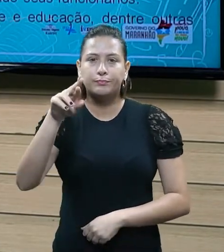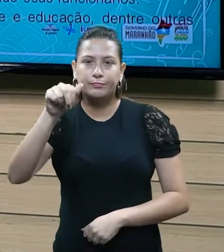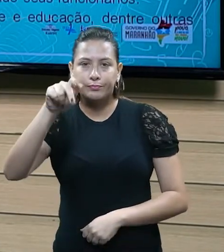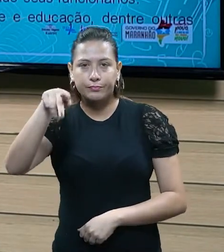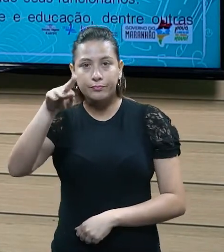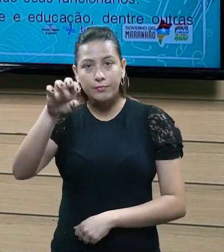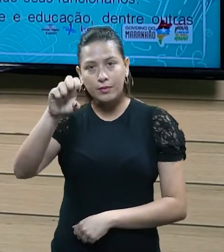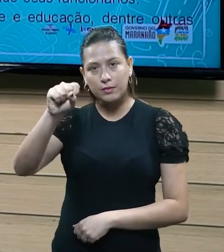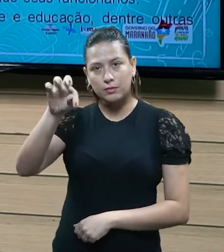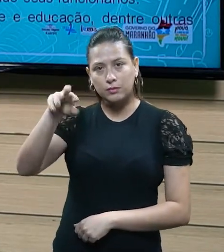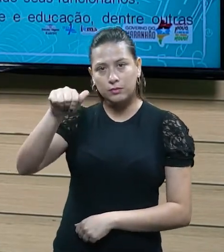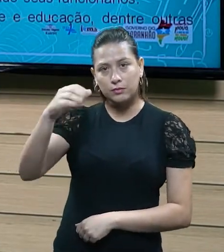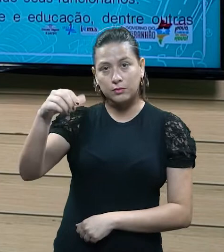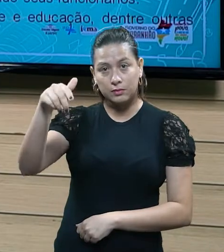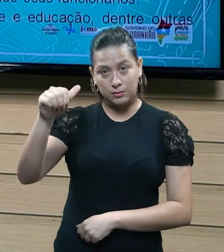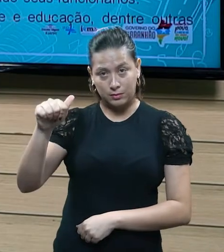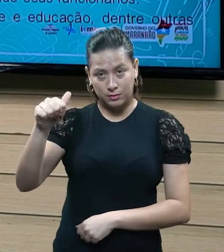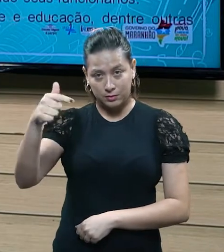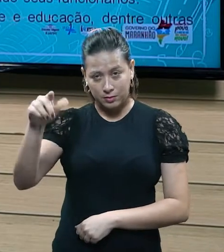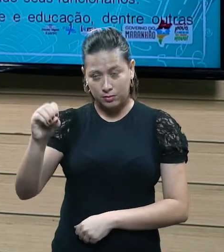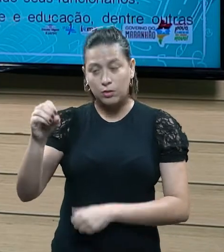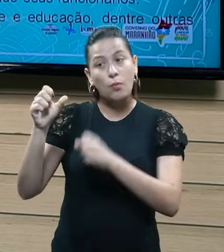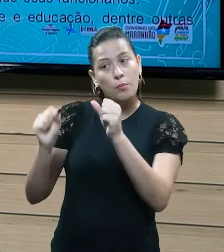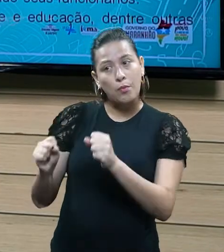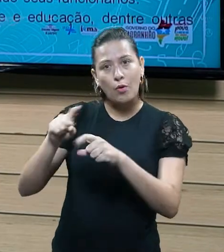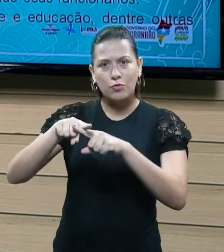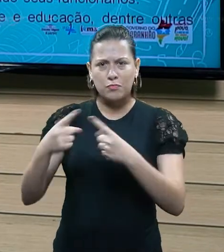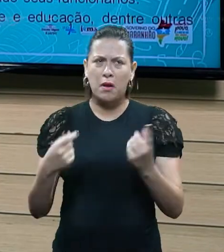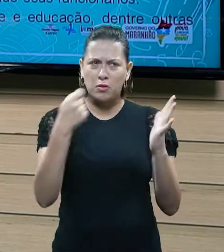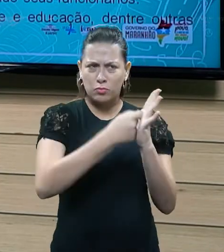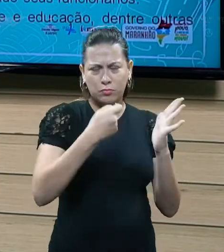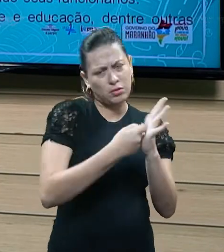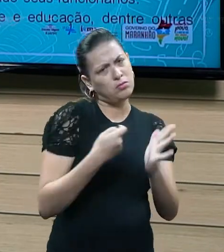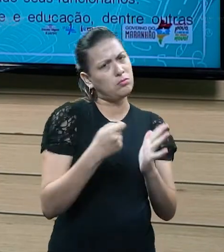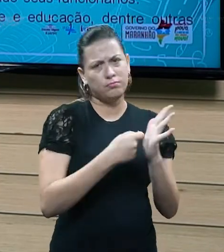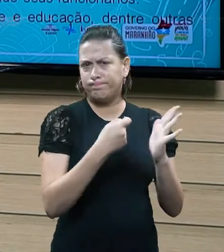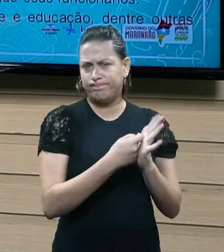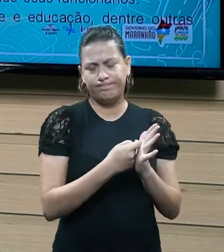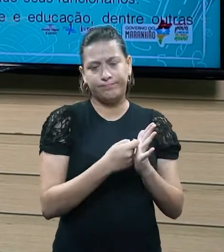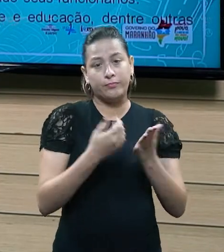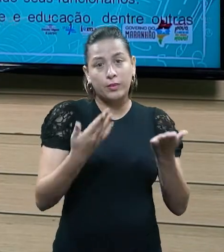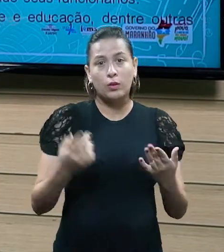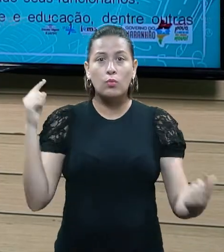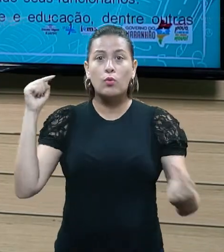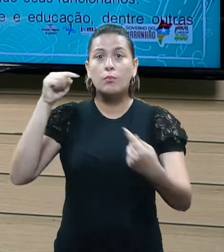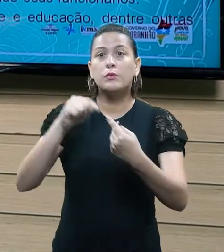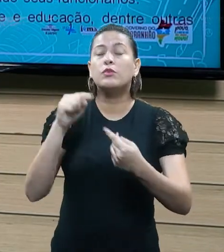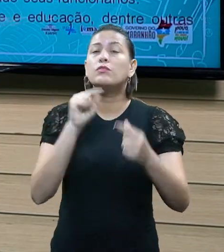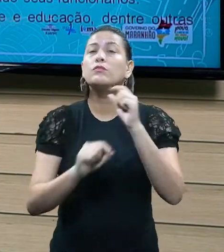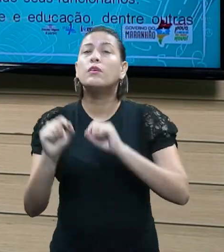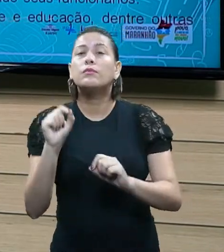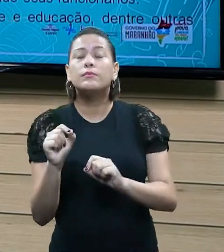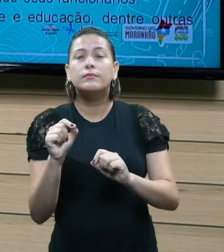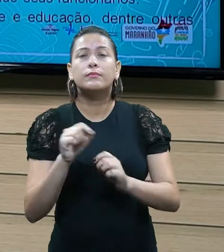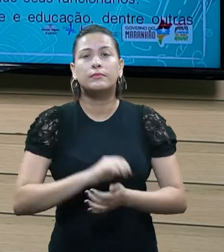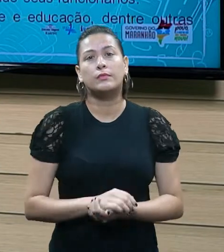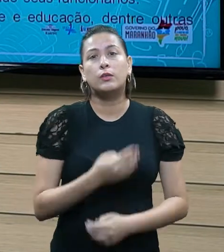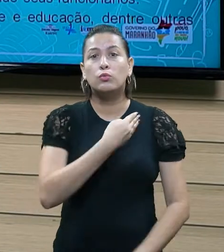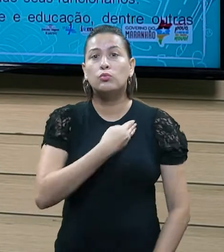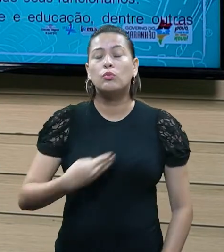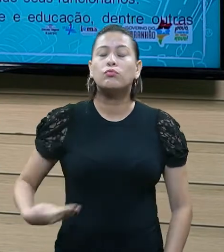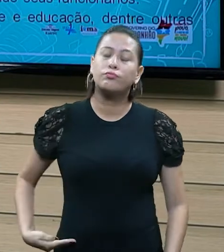obrigatoriedade, tá bom? O principal objetivo desse tributo é justamente manter o governo funcionando, e